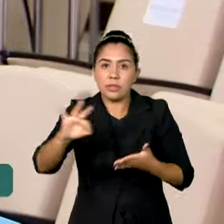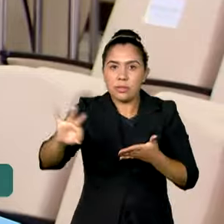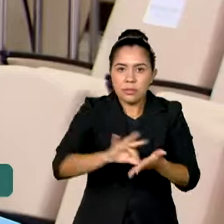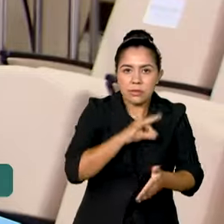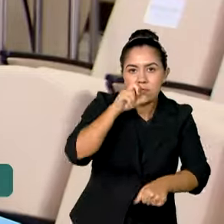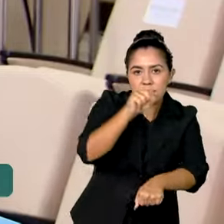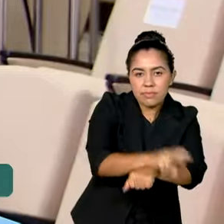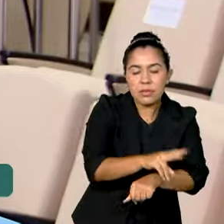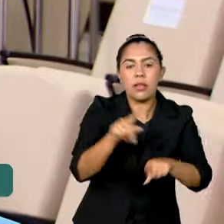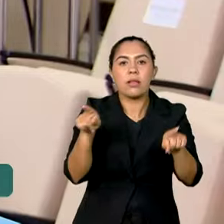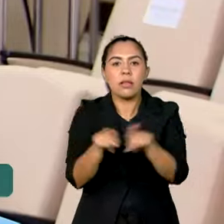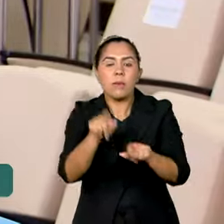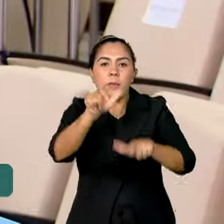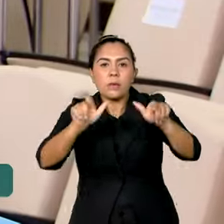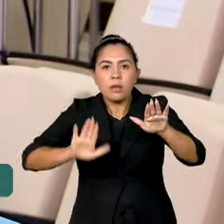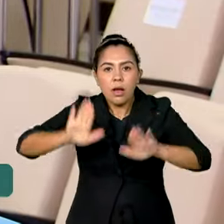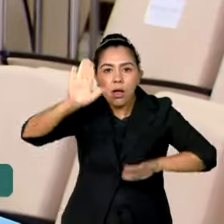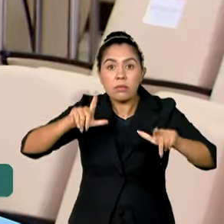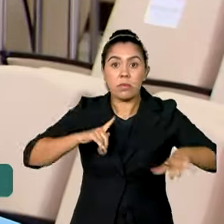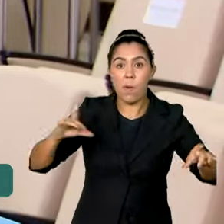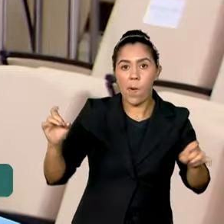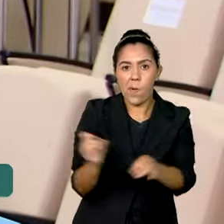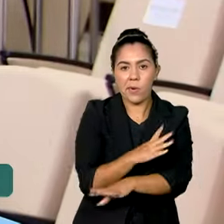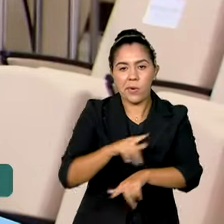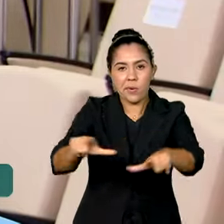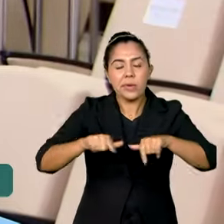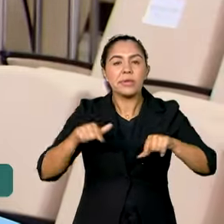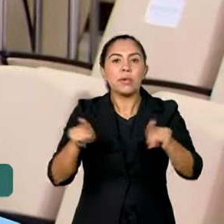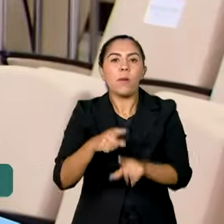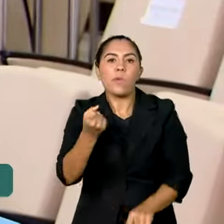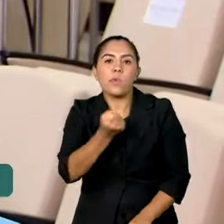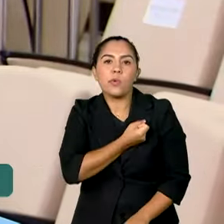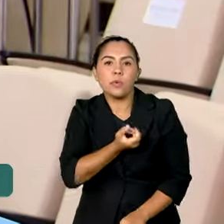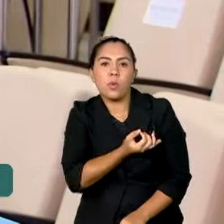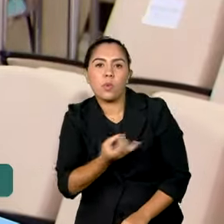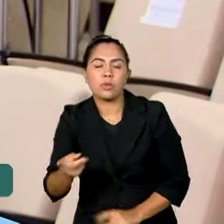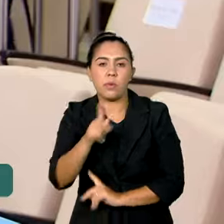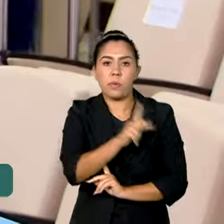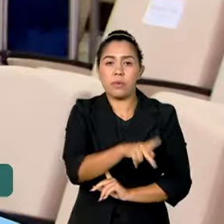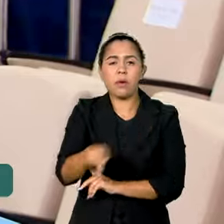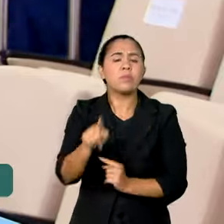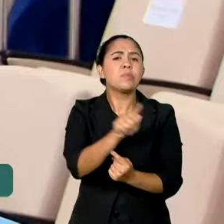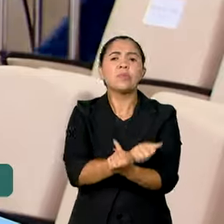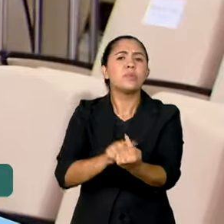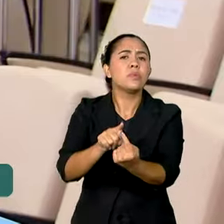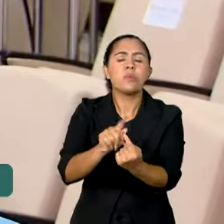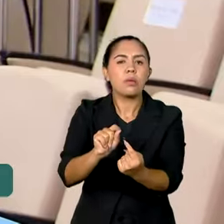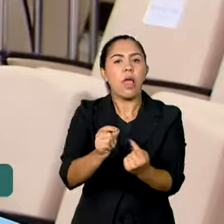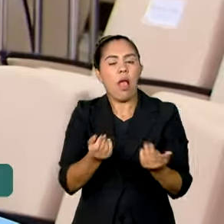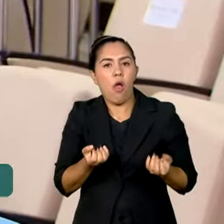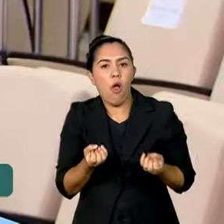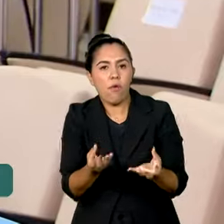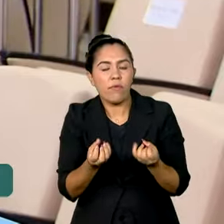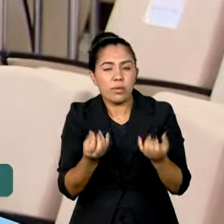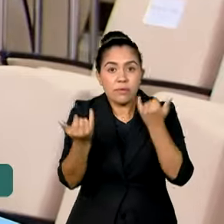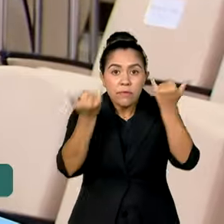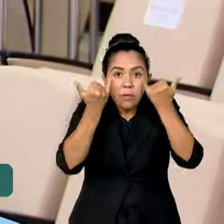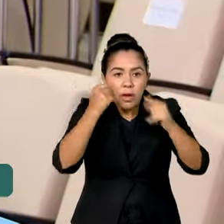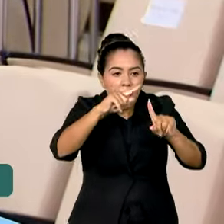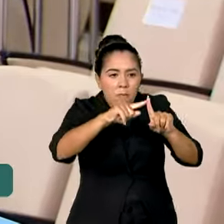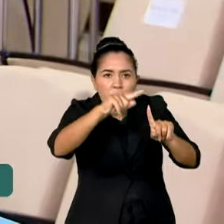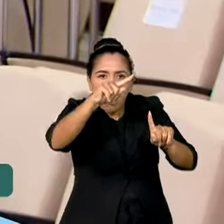ingressantes, concluintes e também de professores. O objetivo é oferecer informações estatísticas